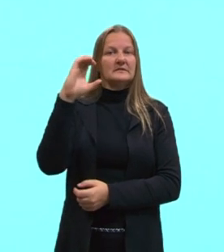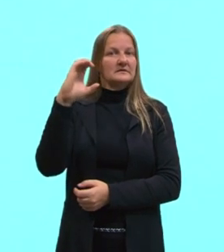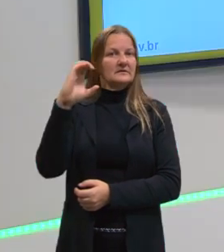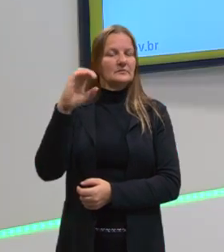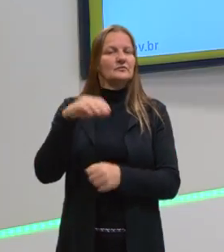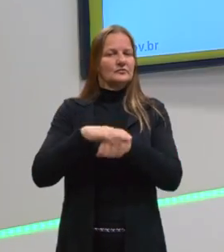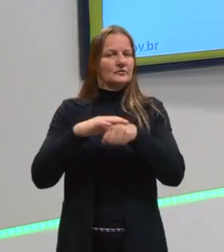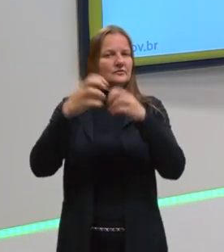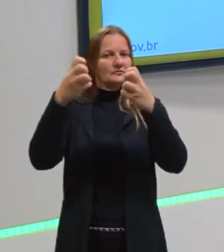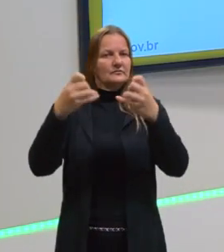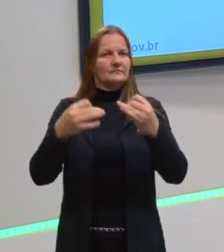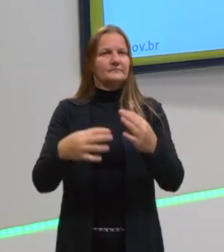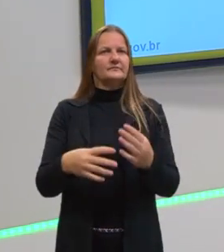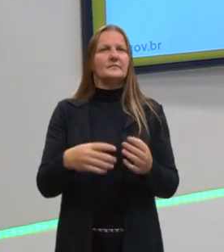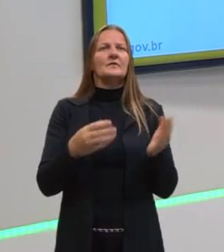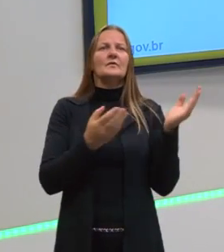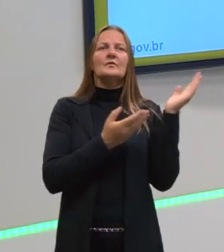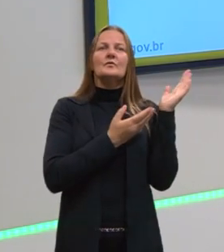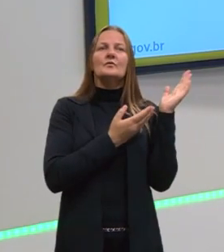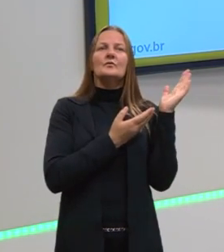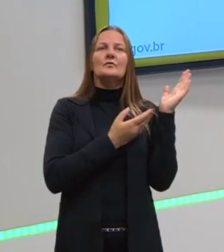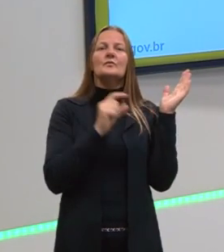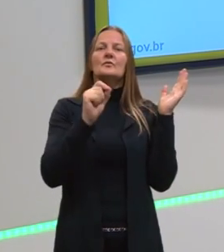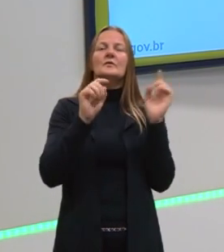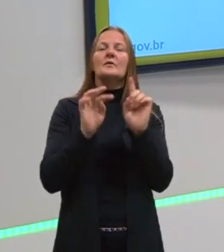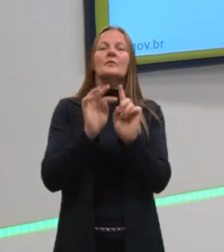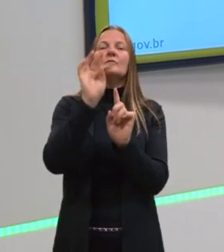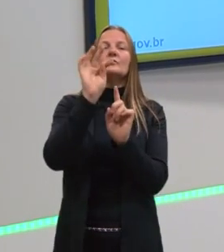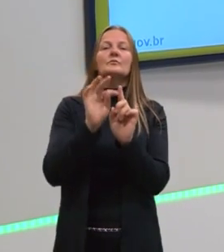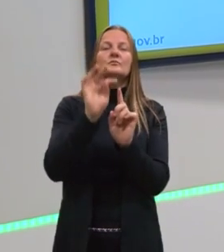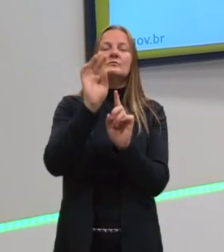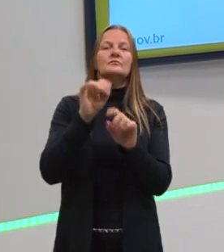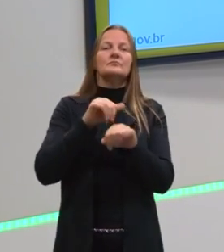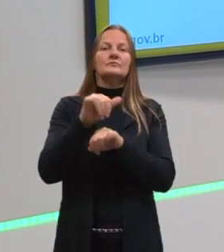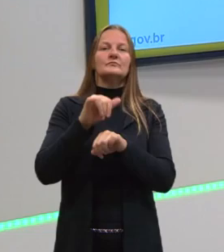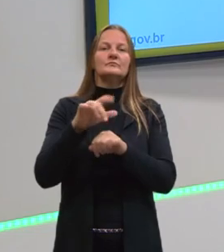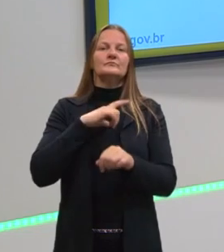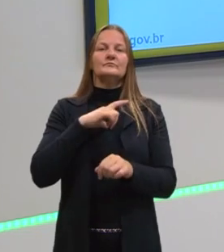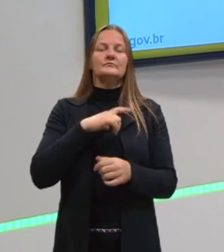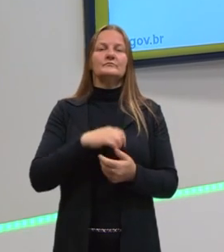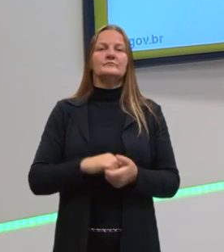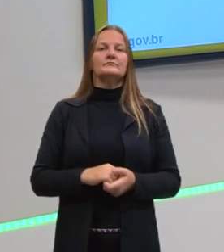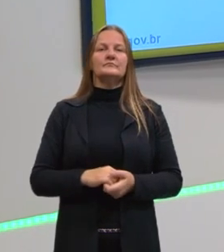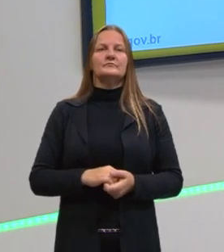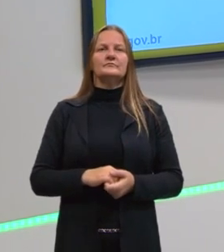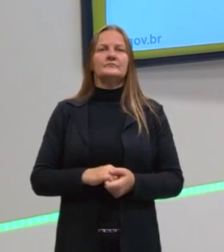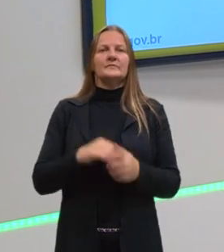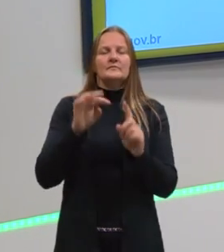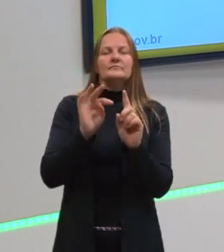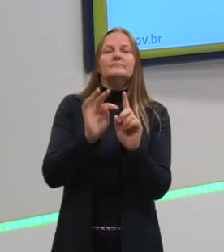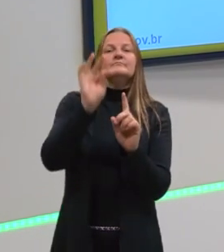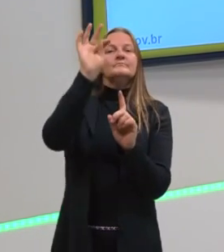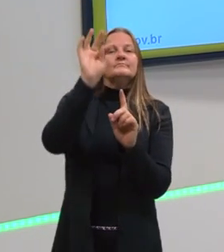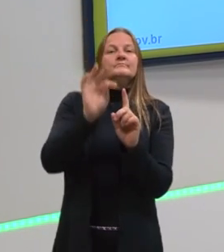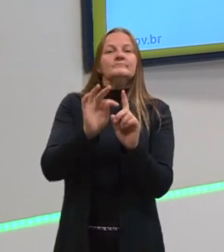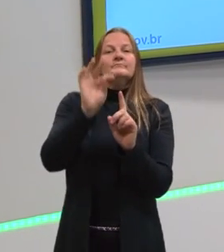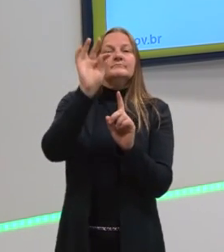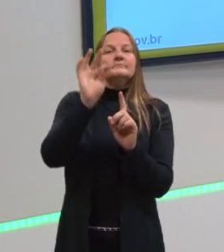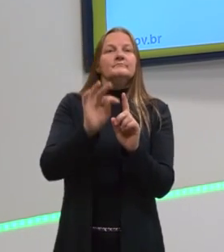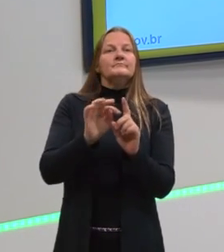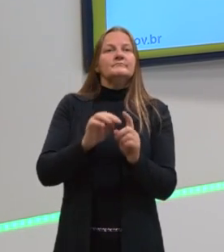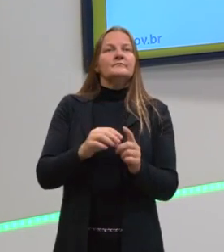conversou. E aí o que aconteceu aqui para houver esse aumento de tamanho aqui?